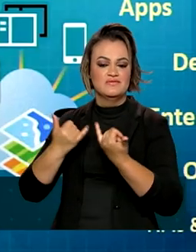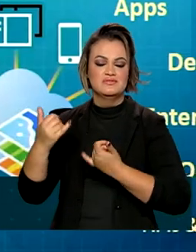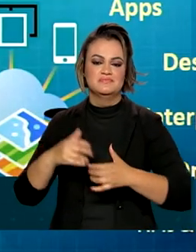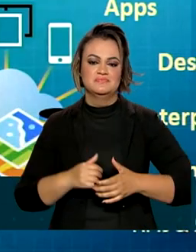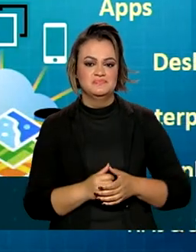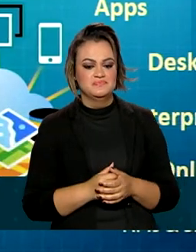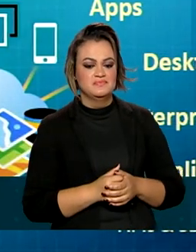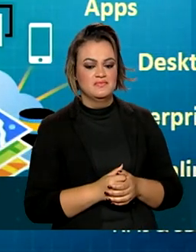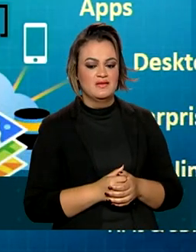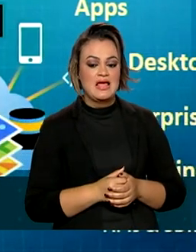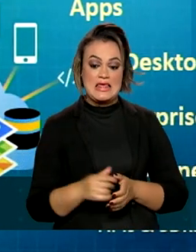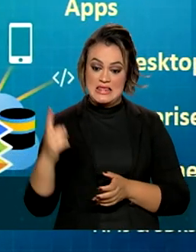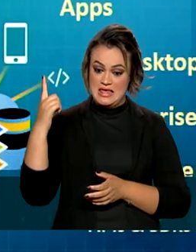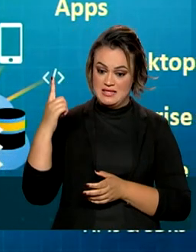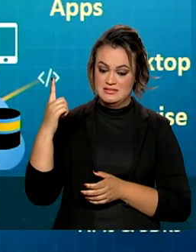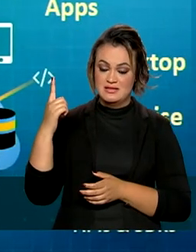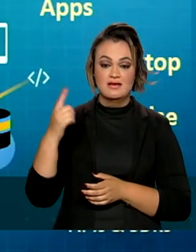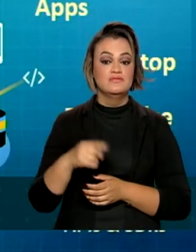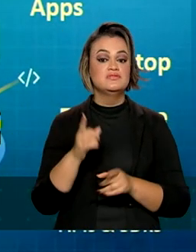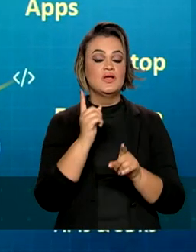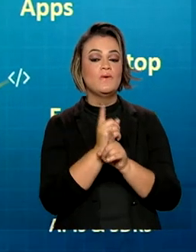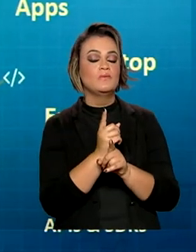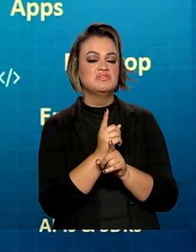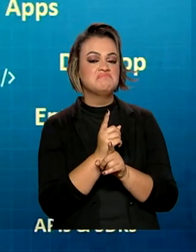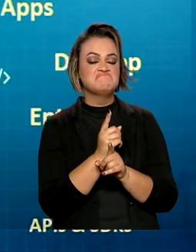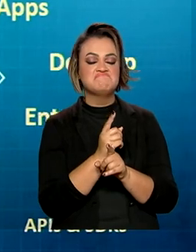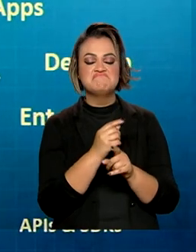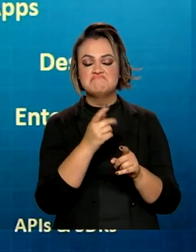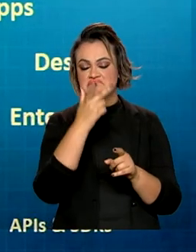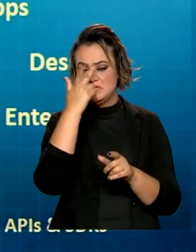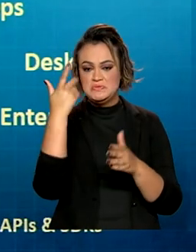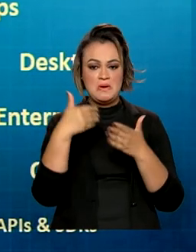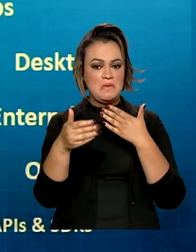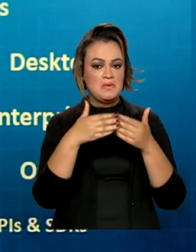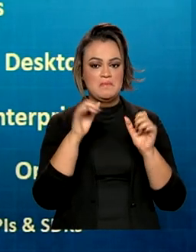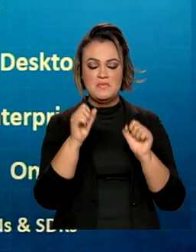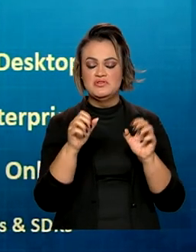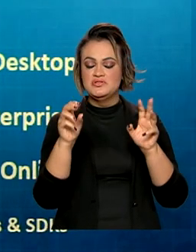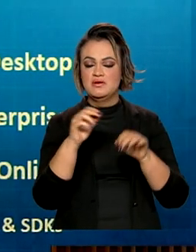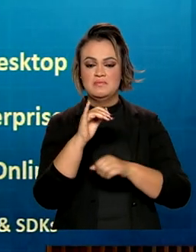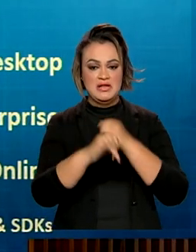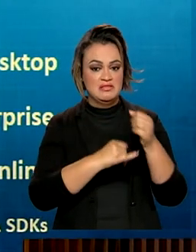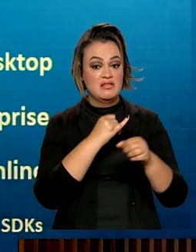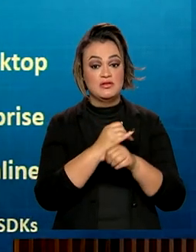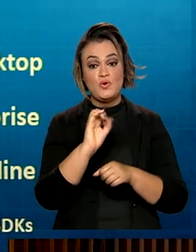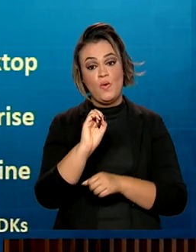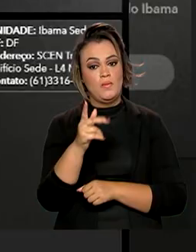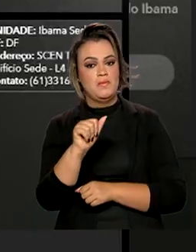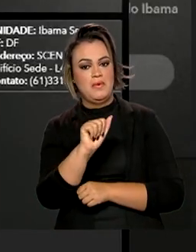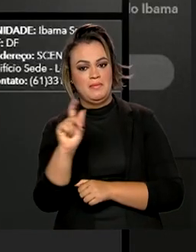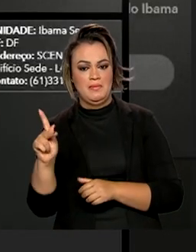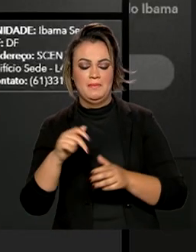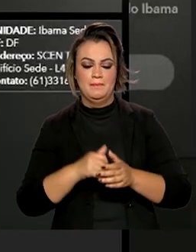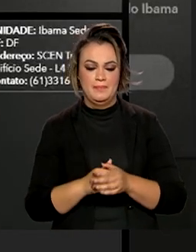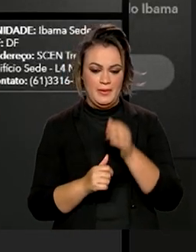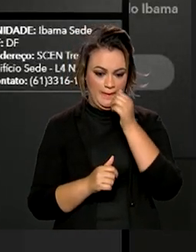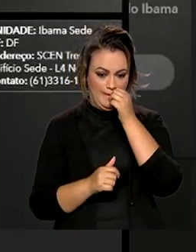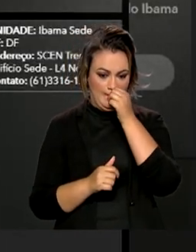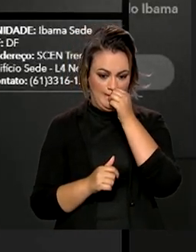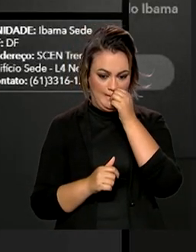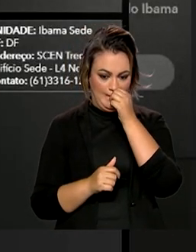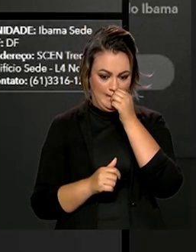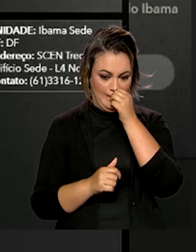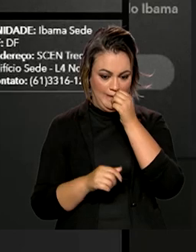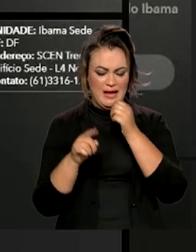servidores. A PANGIA pode ser acessada por qualquer pessoa, pela internet ou por aplicativo. Está tudo ali.